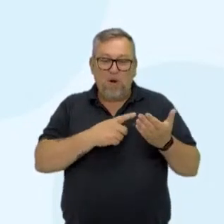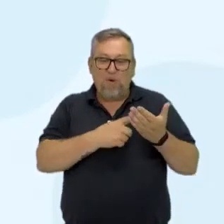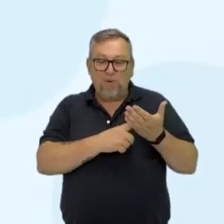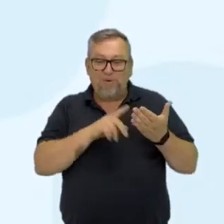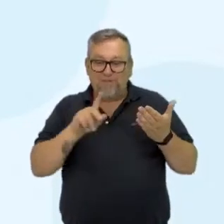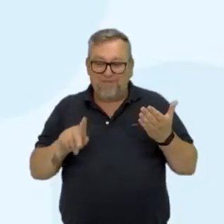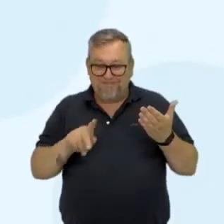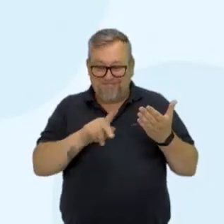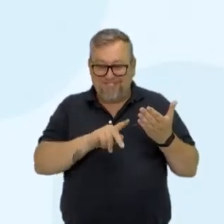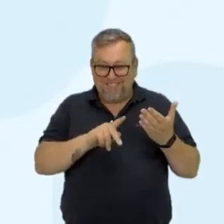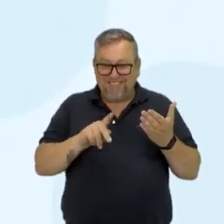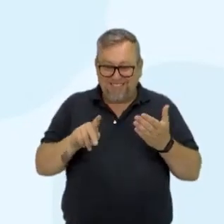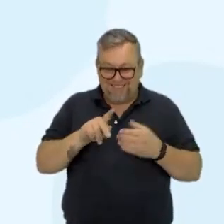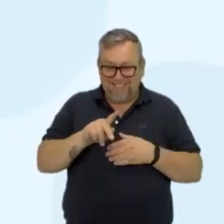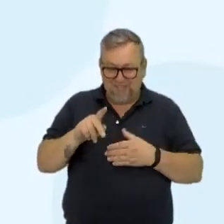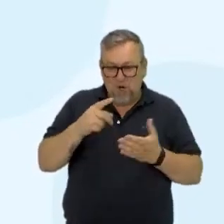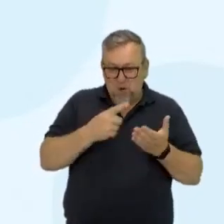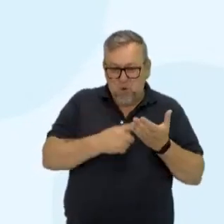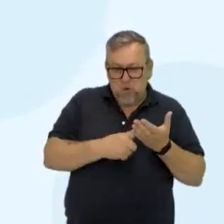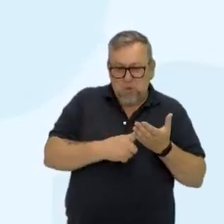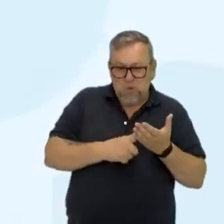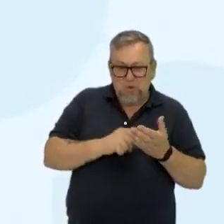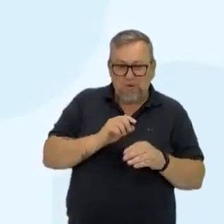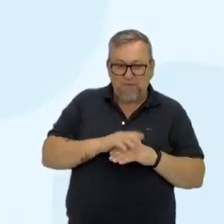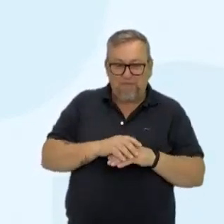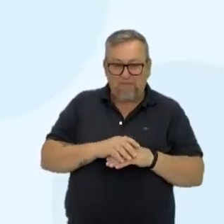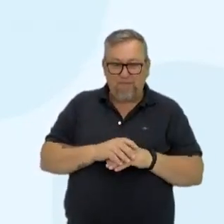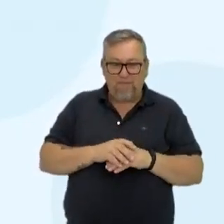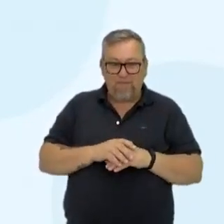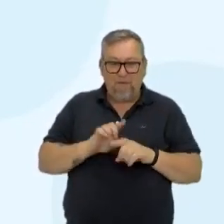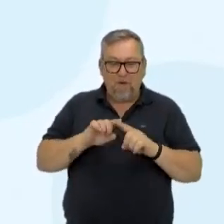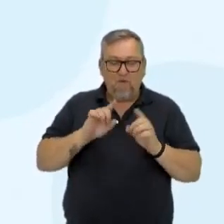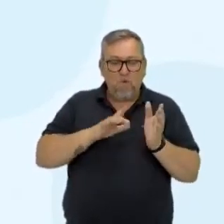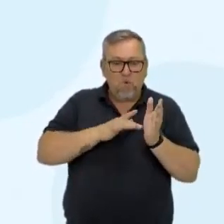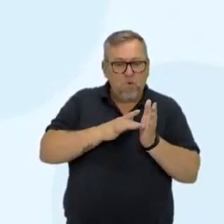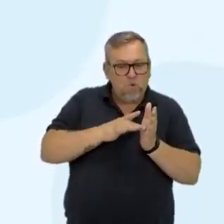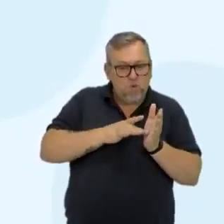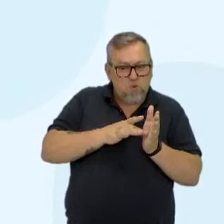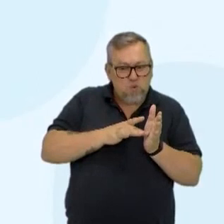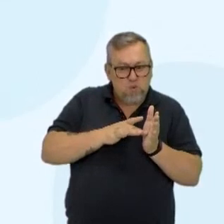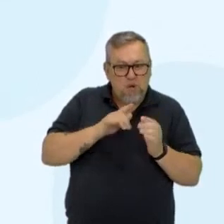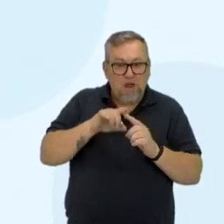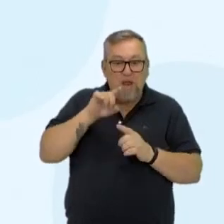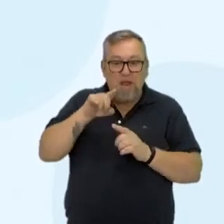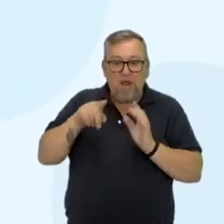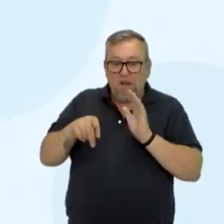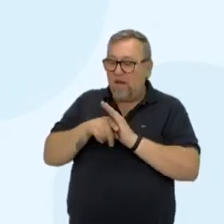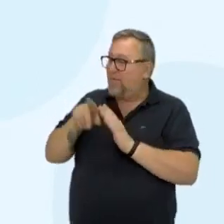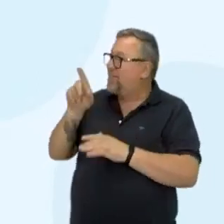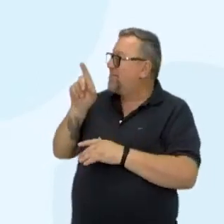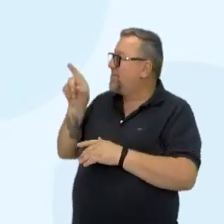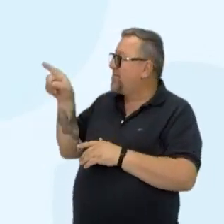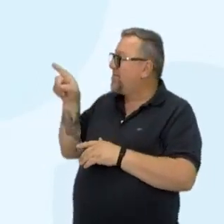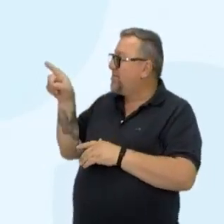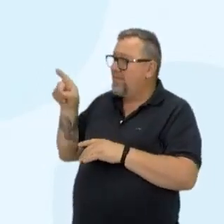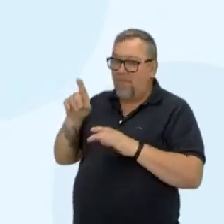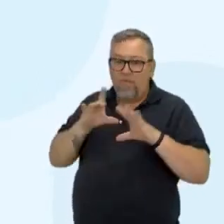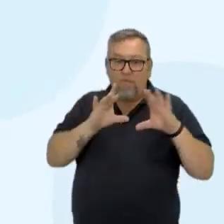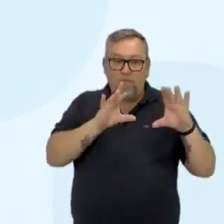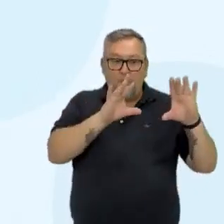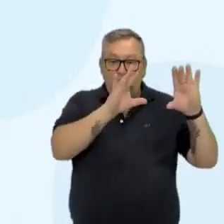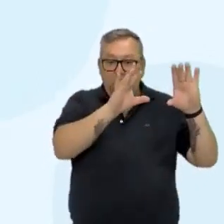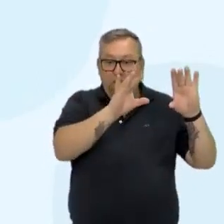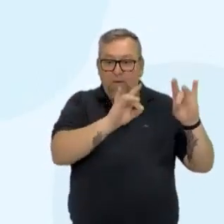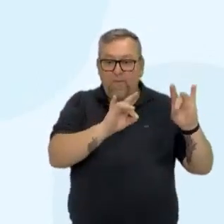professor, digamos aí, para ele acessar o FET Simulation, que é esse dispositivo aí, justamente nesse link. Que você tem ali